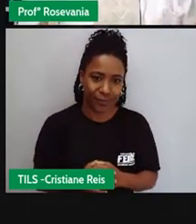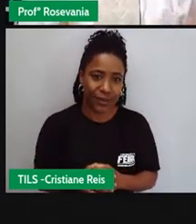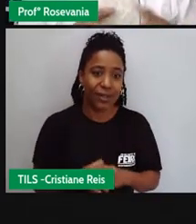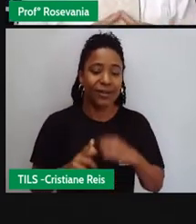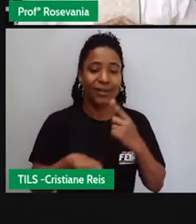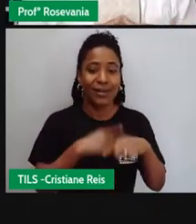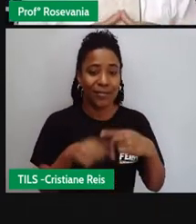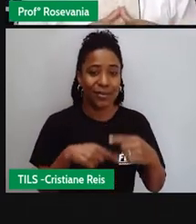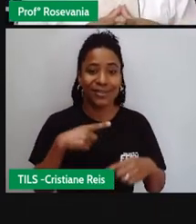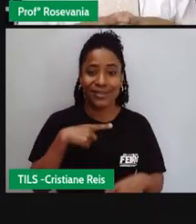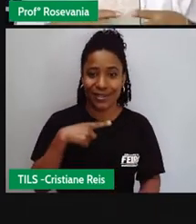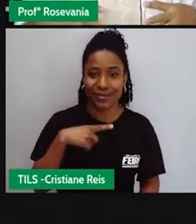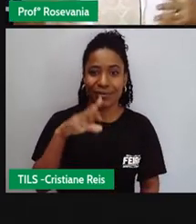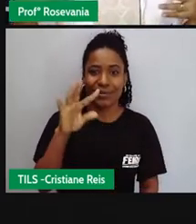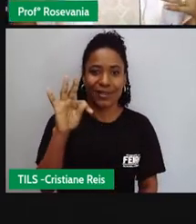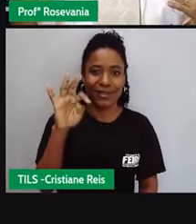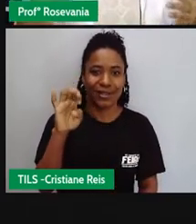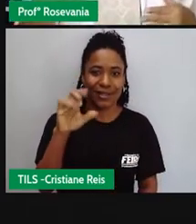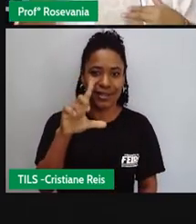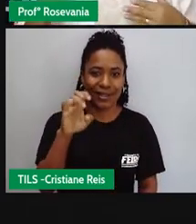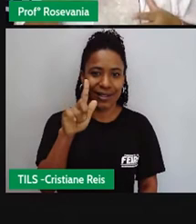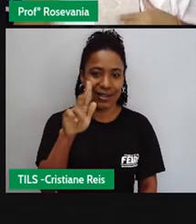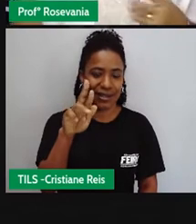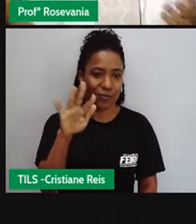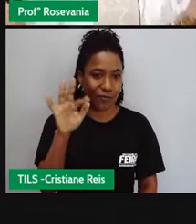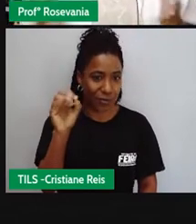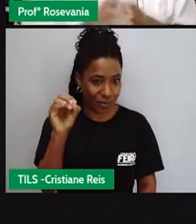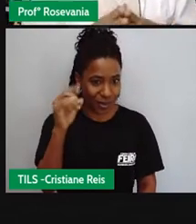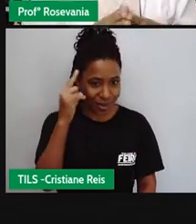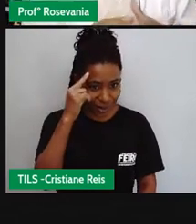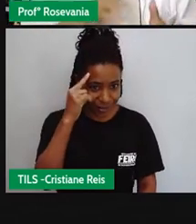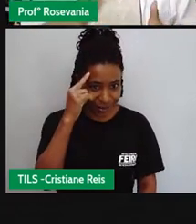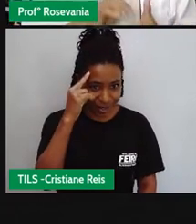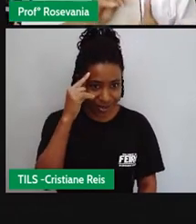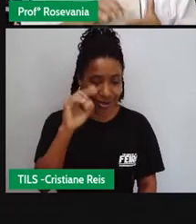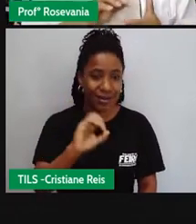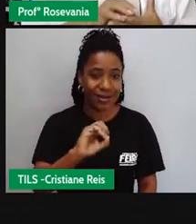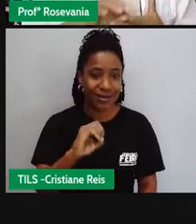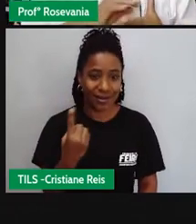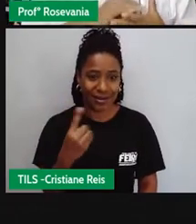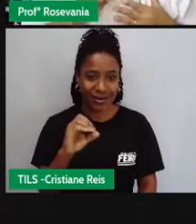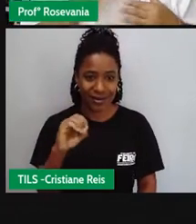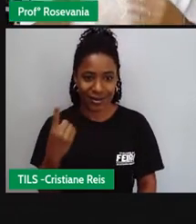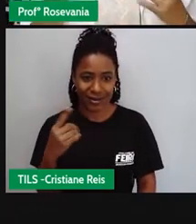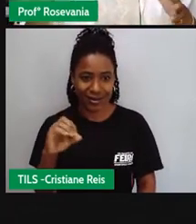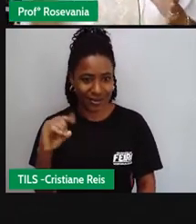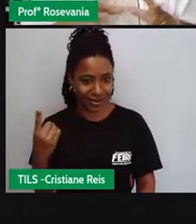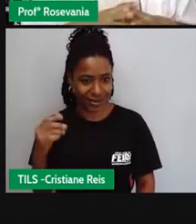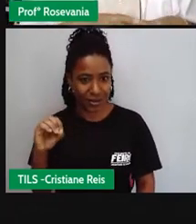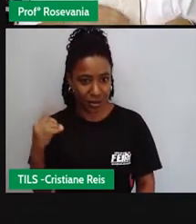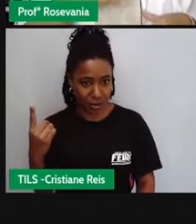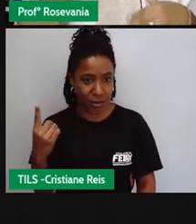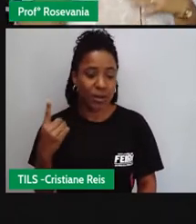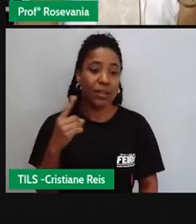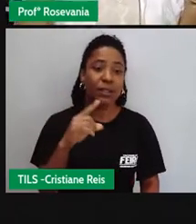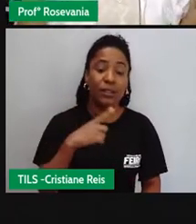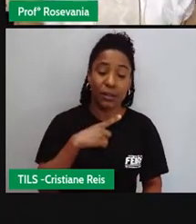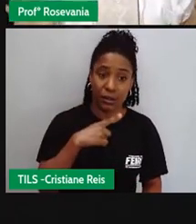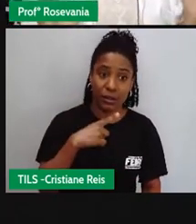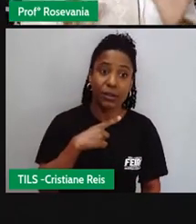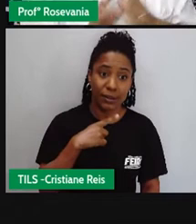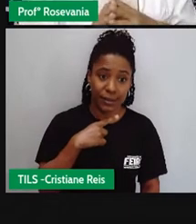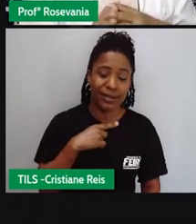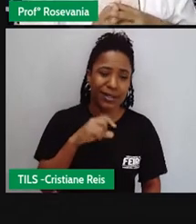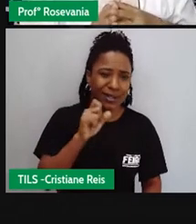código MOS, que foi o próprio MOS que desenvolveu esse código através de pontinhos e paradas, e que cada